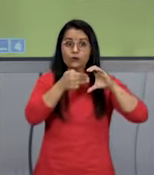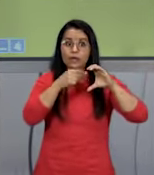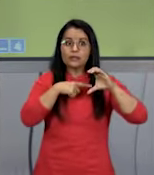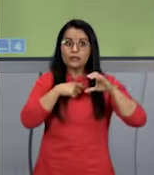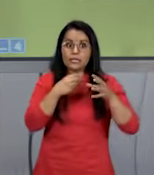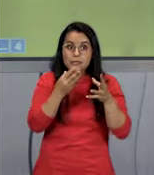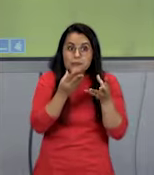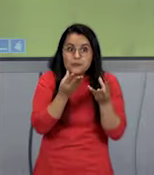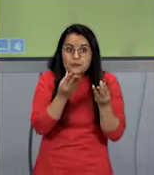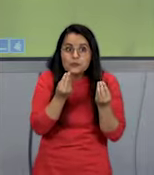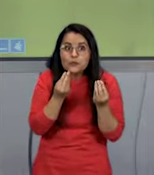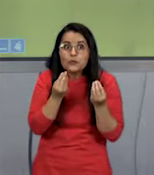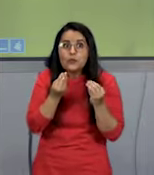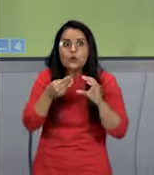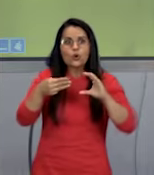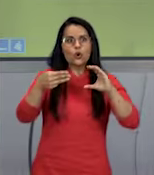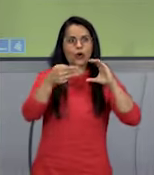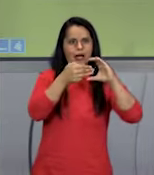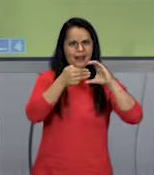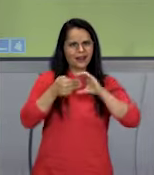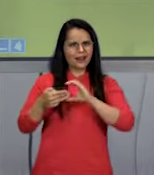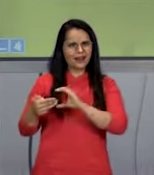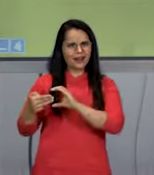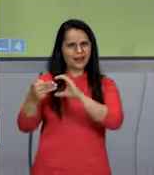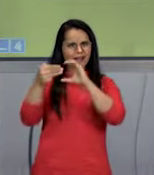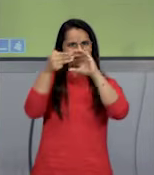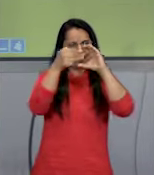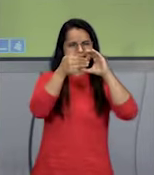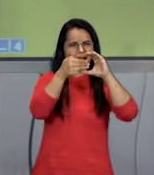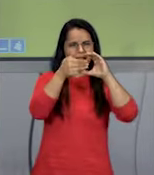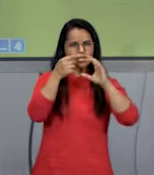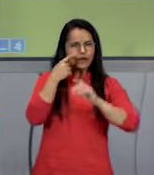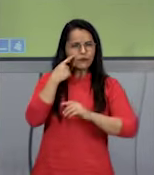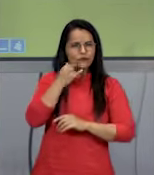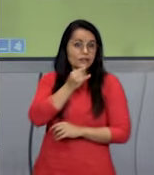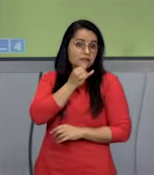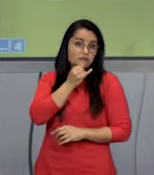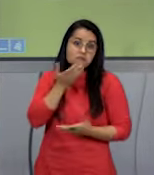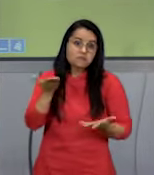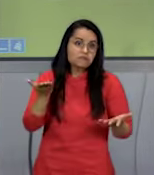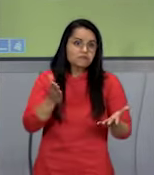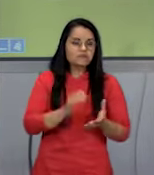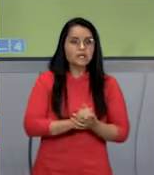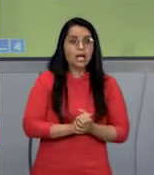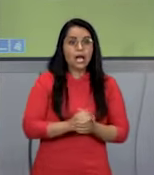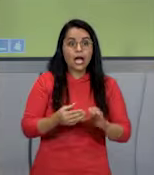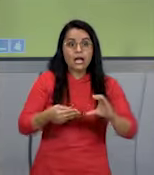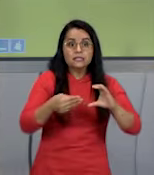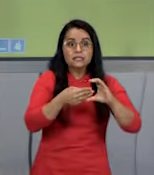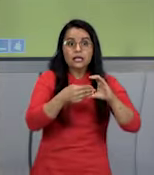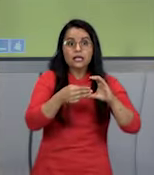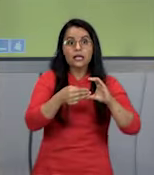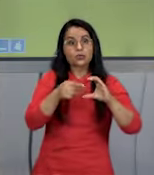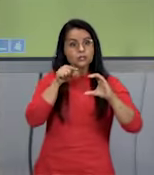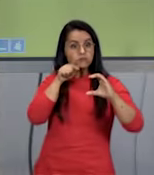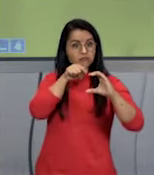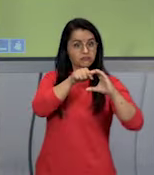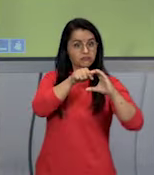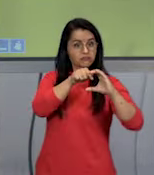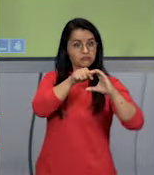muitas células. Então, vamos dar um exemplo de células eucariota.